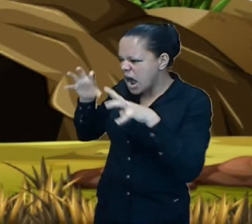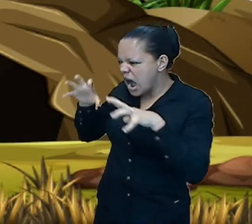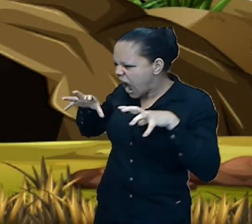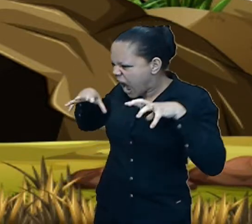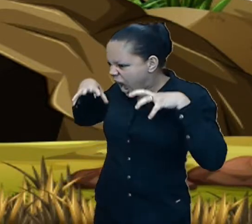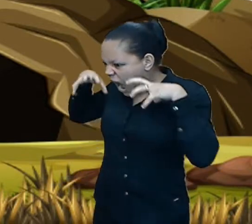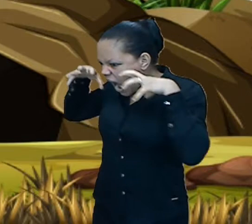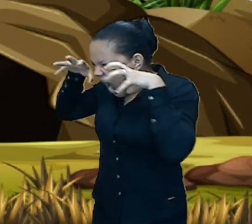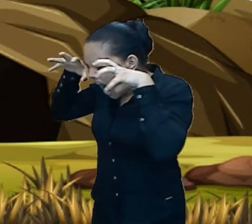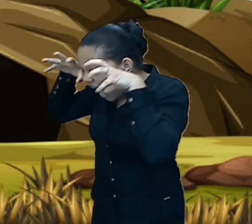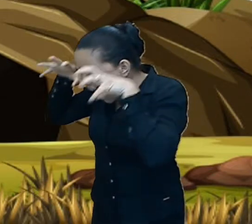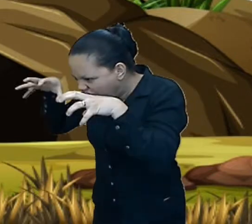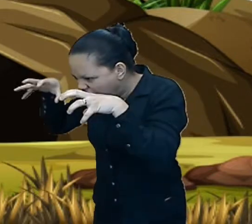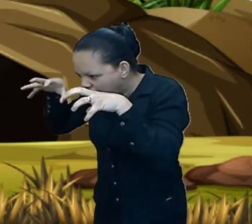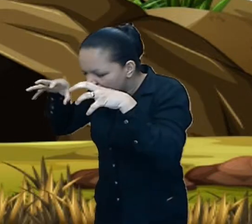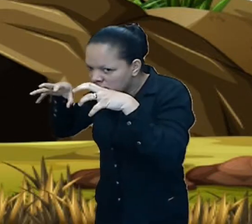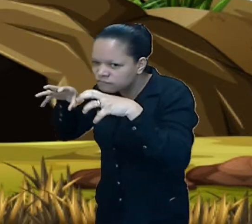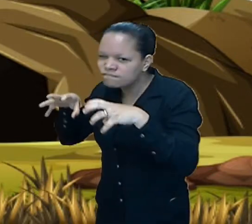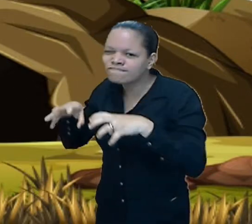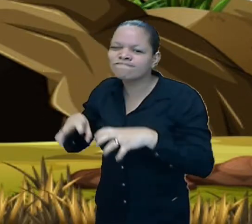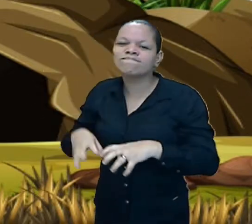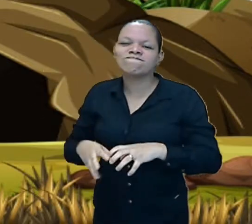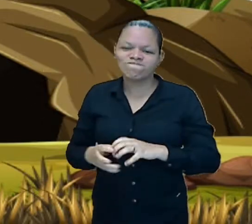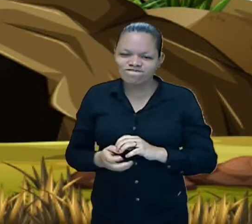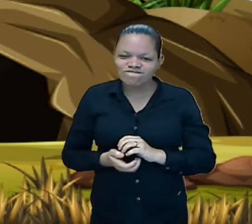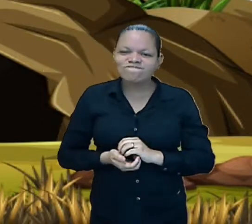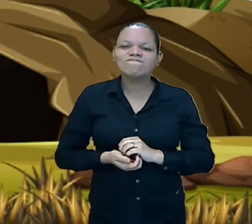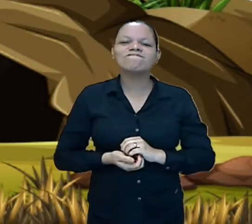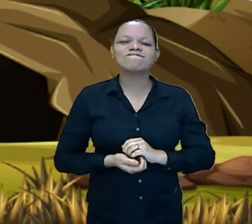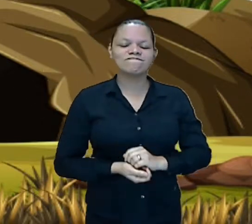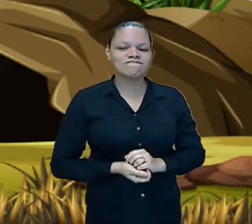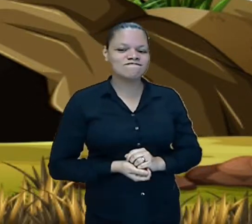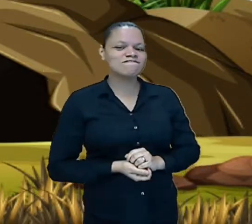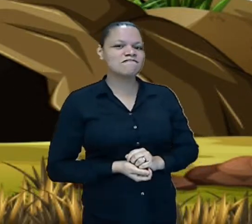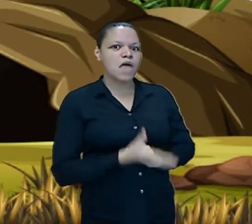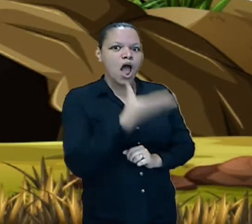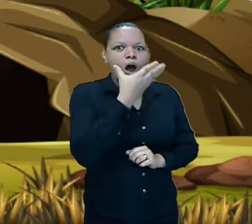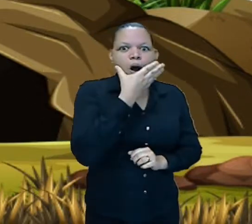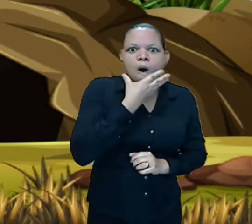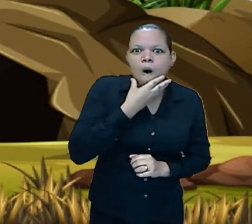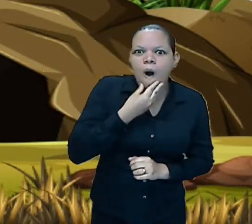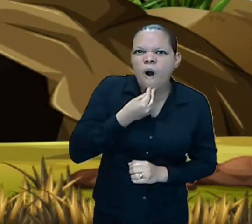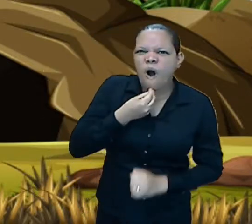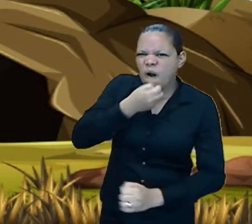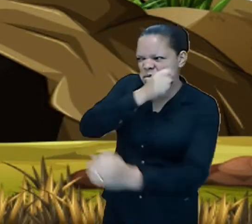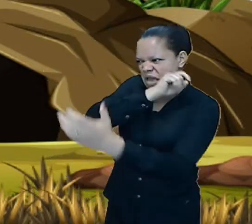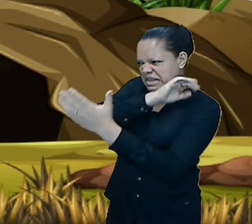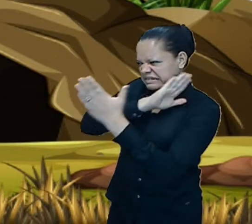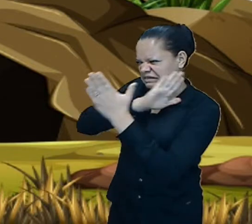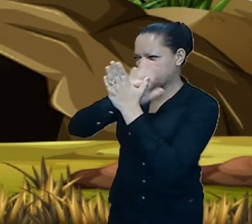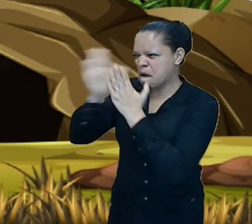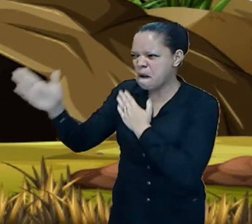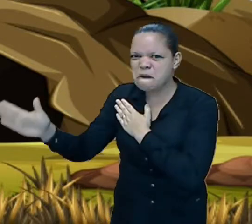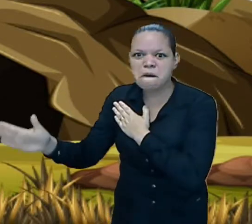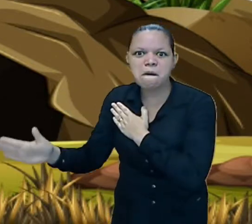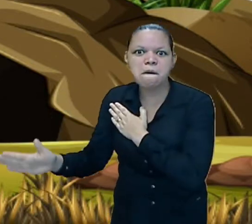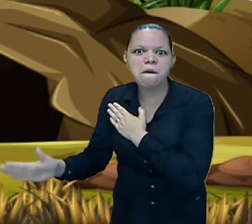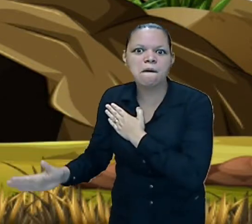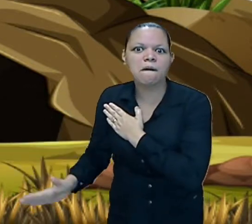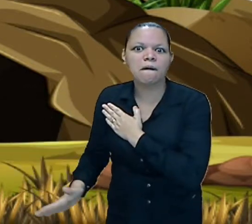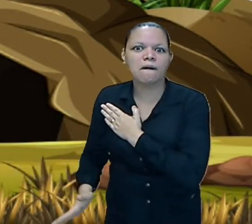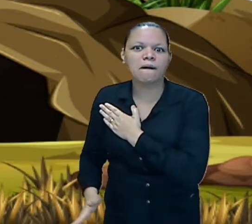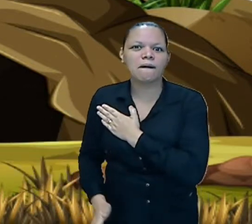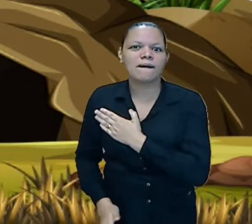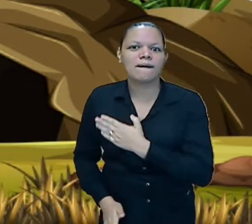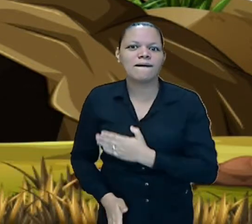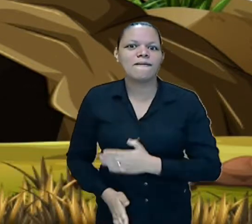carteiro e RG! Quando ele fechou a boca o carteiro já